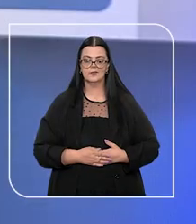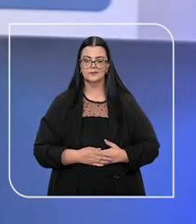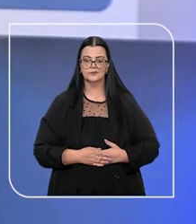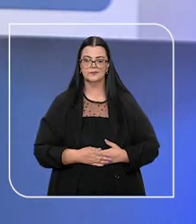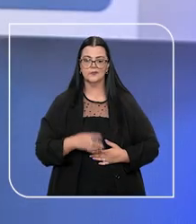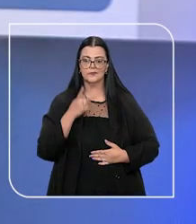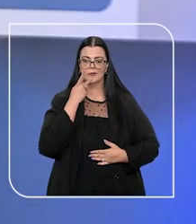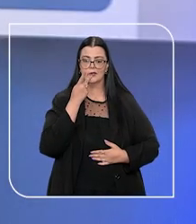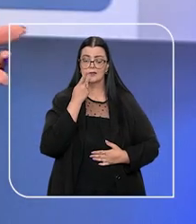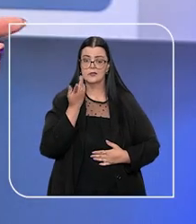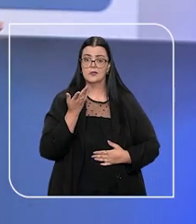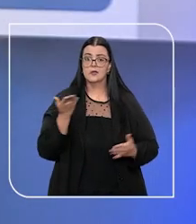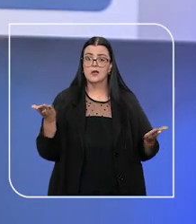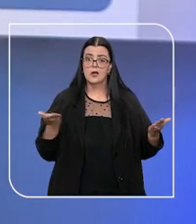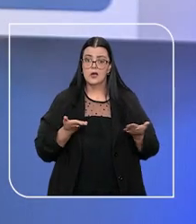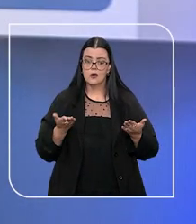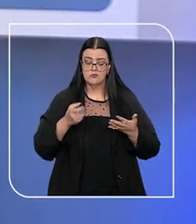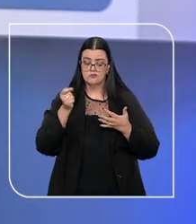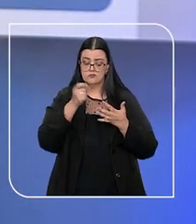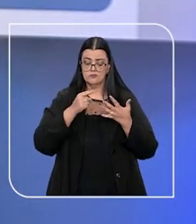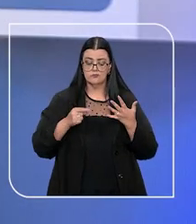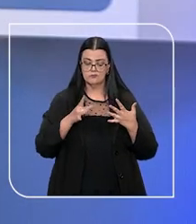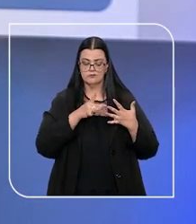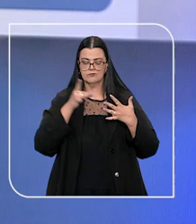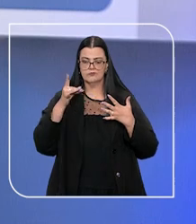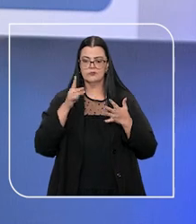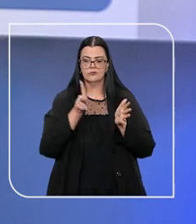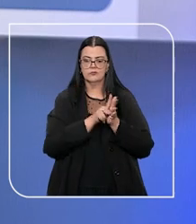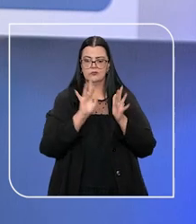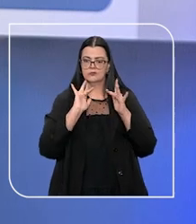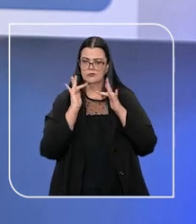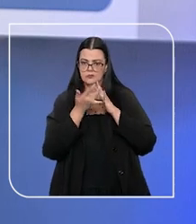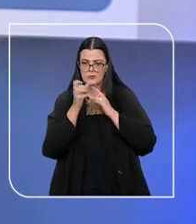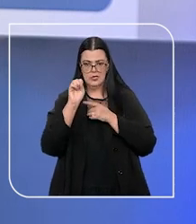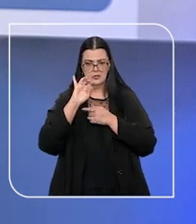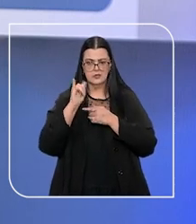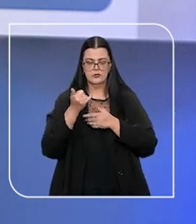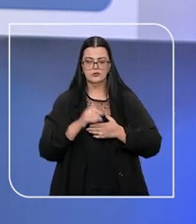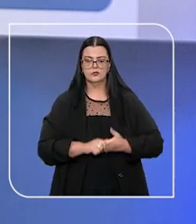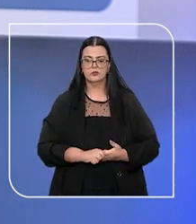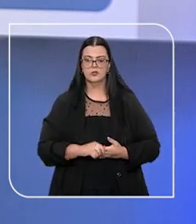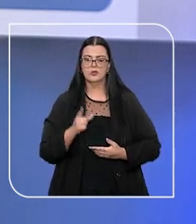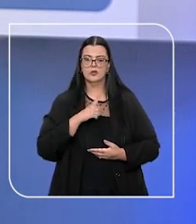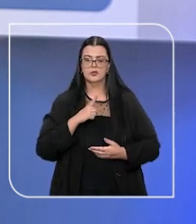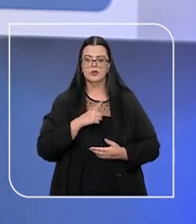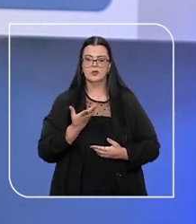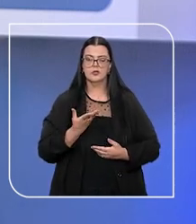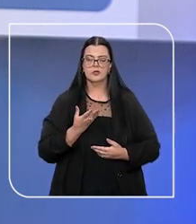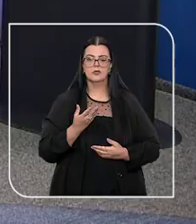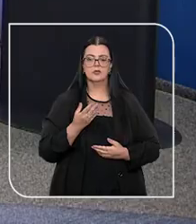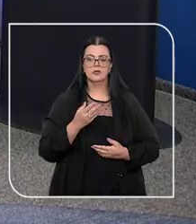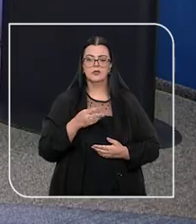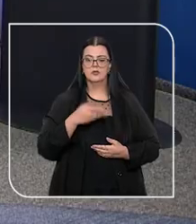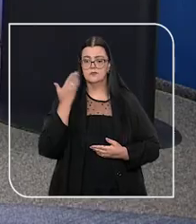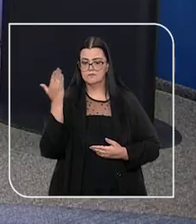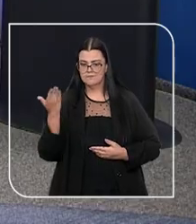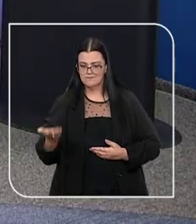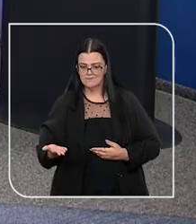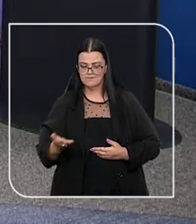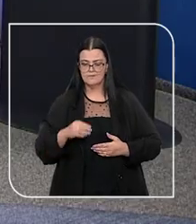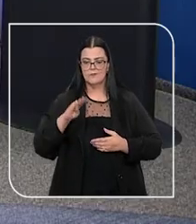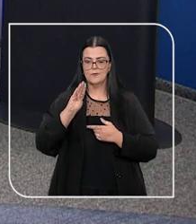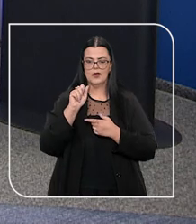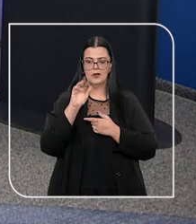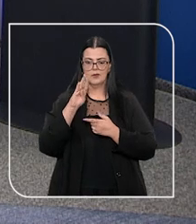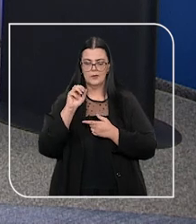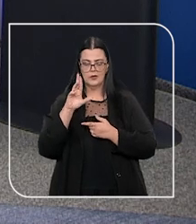E vamos saber agora quais são os destaques das redes sociais do STJ. Aqui comigo no estúdio está a social mídia Bárbara